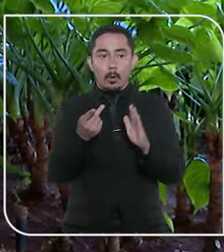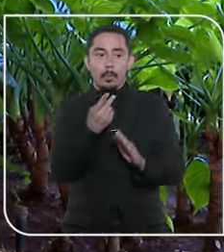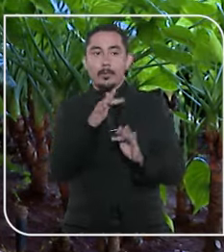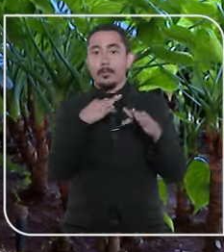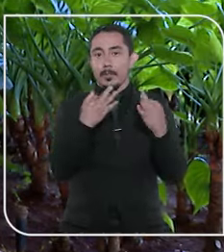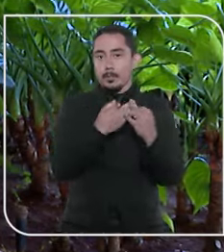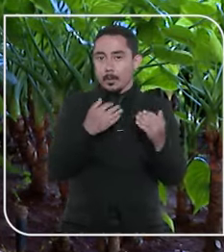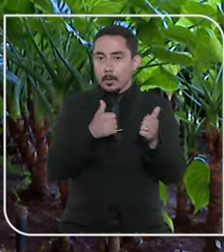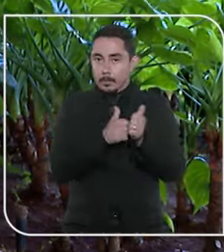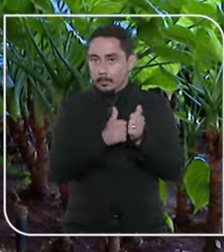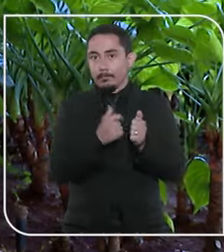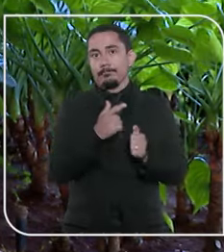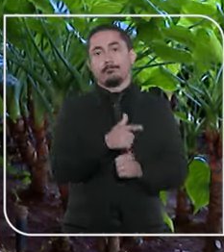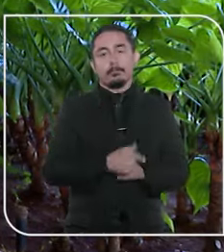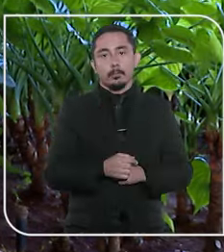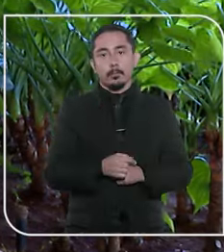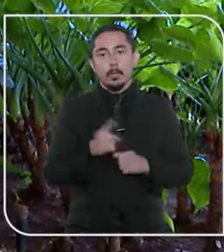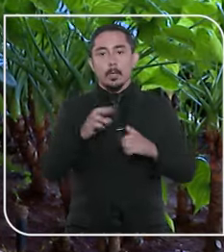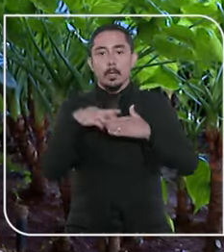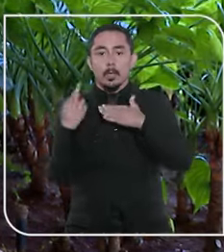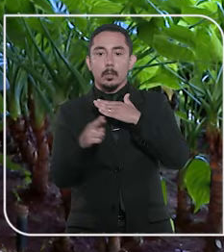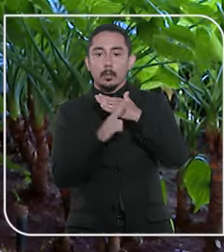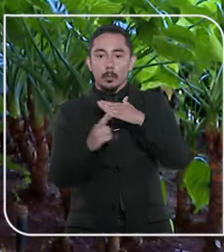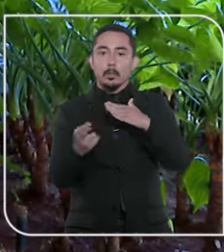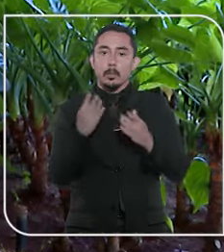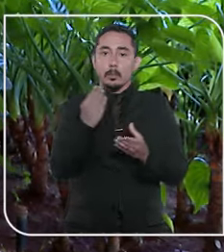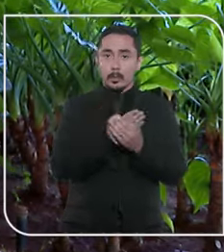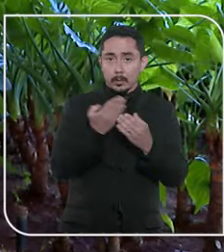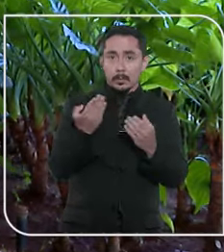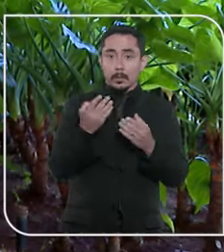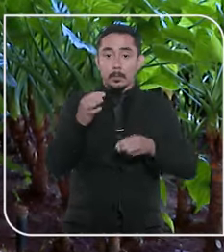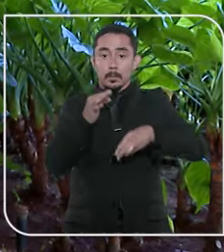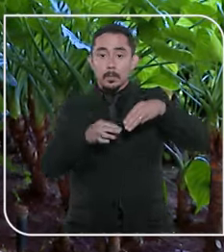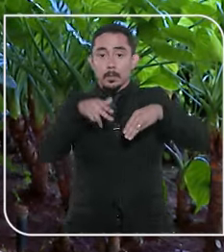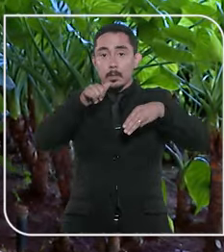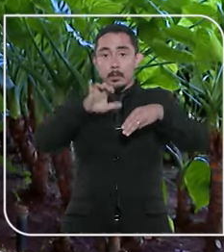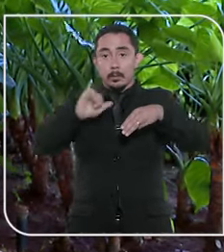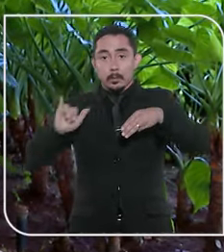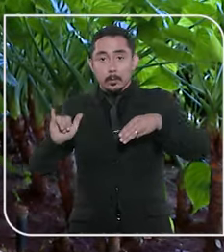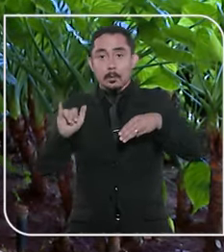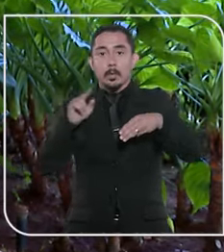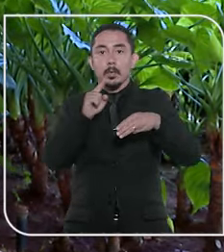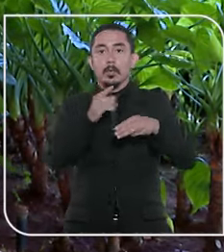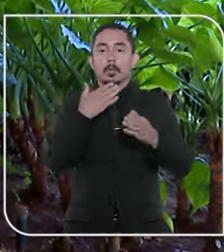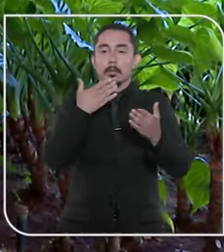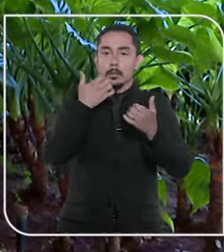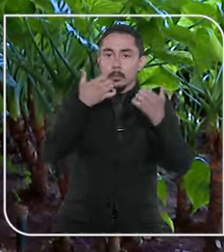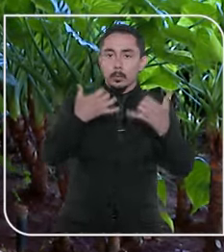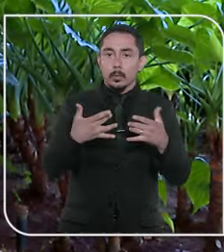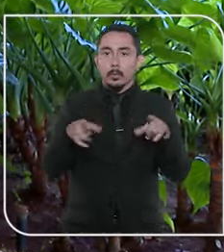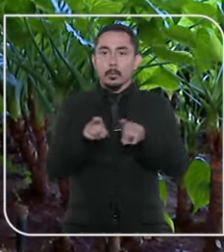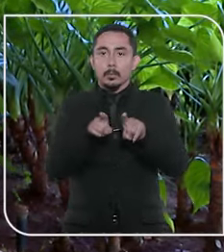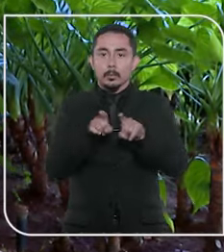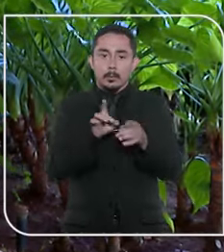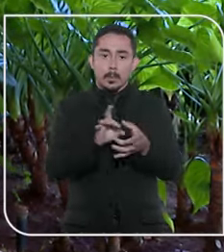sociedade comandada por parente próximo a Cameli. A relatora da ação penal, ministra Nancy Andrigue, comentou que, além